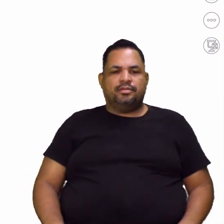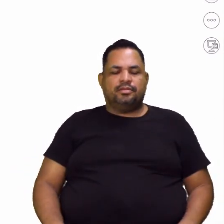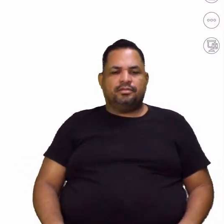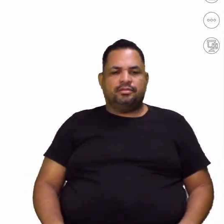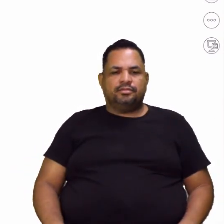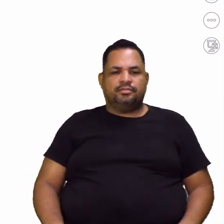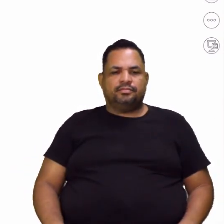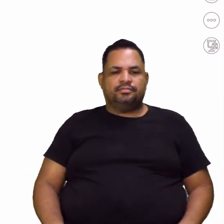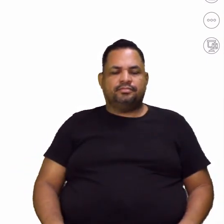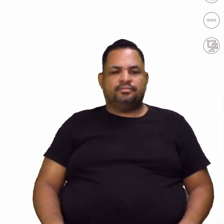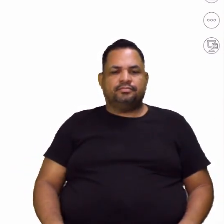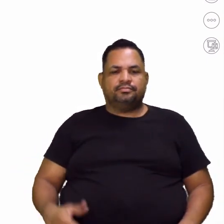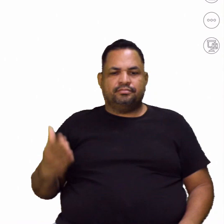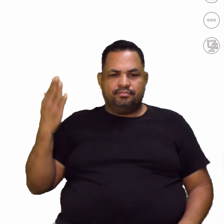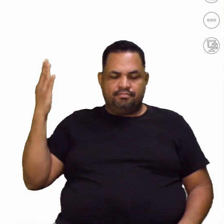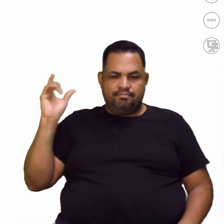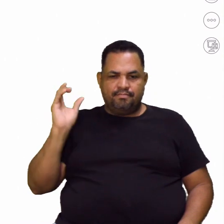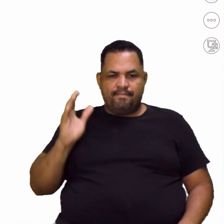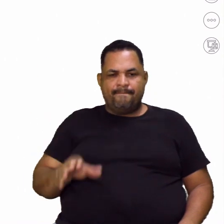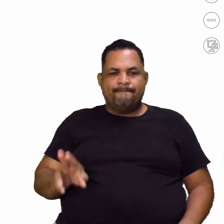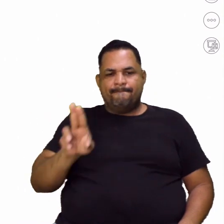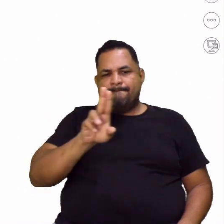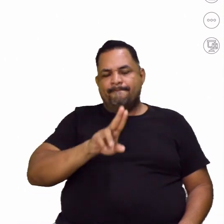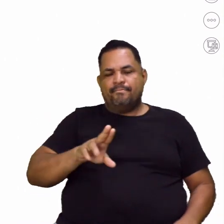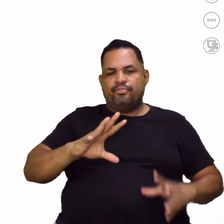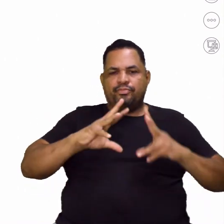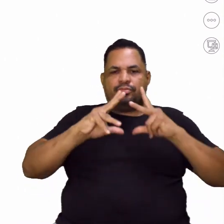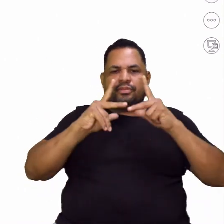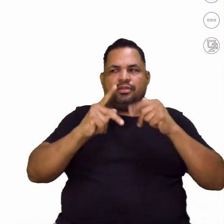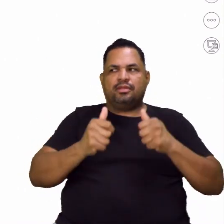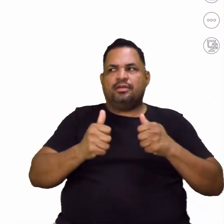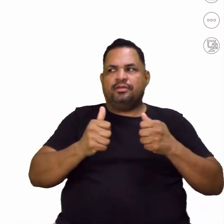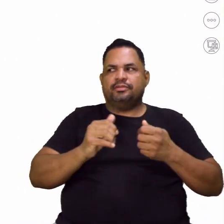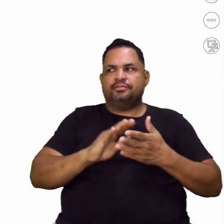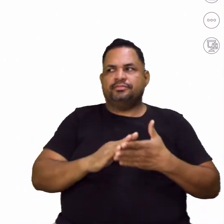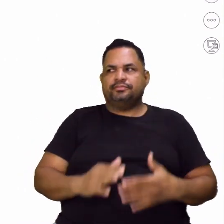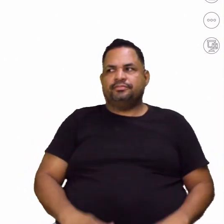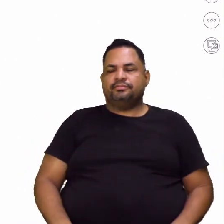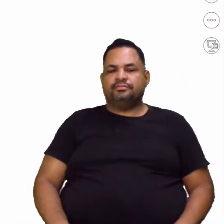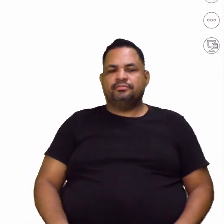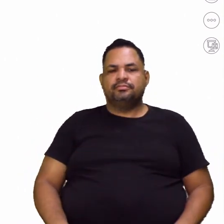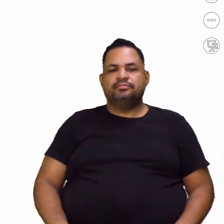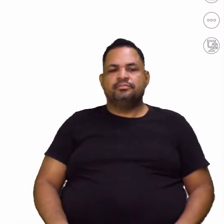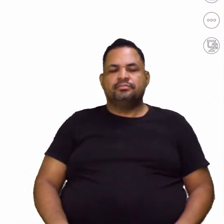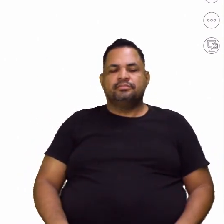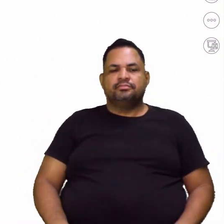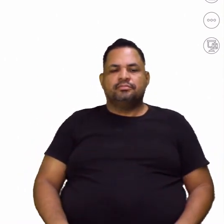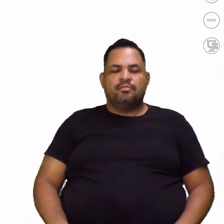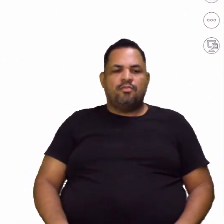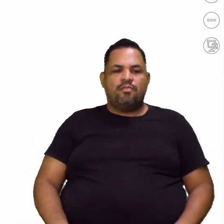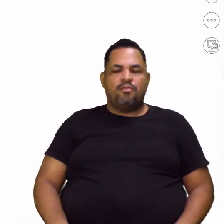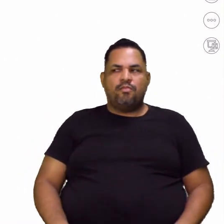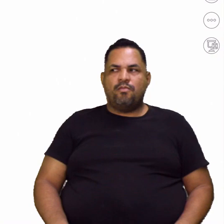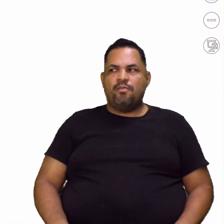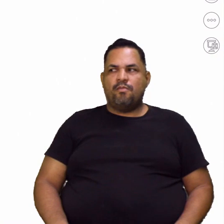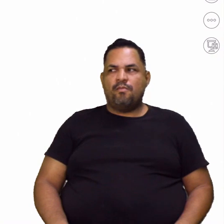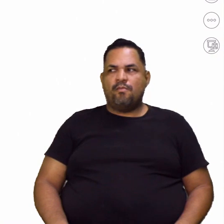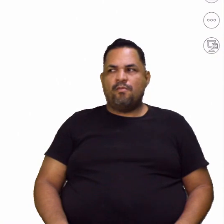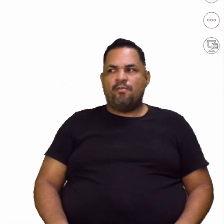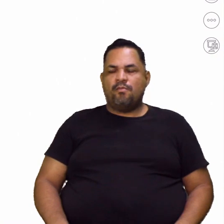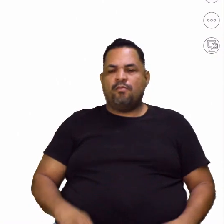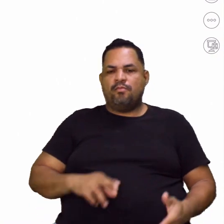braço, braço. Foi usado em todos aqui. Então, houve uma